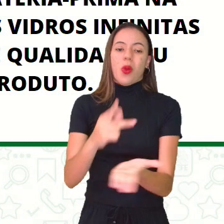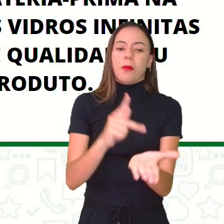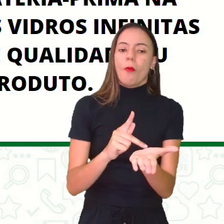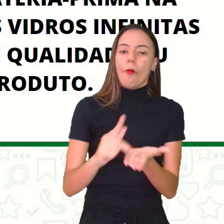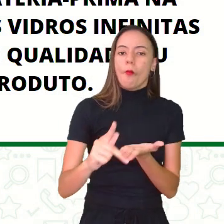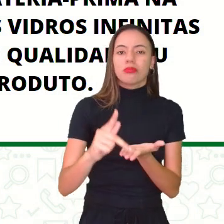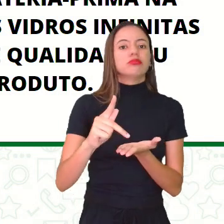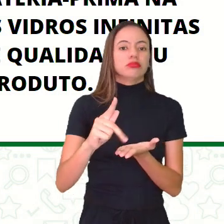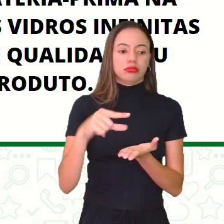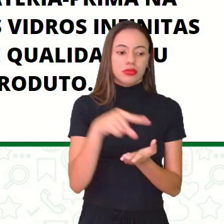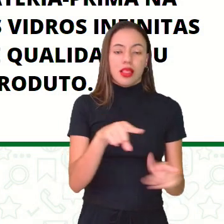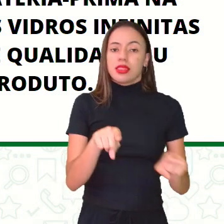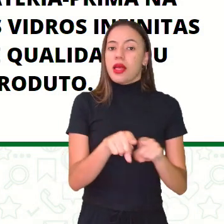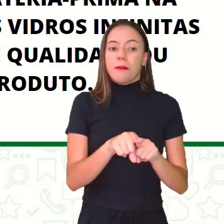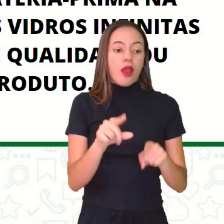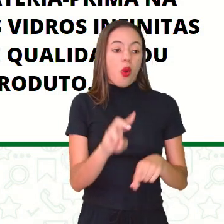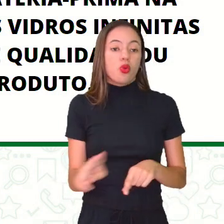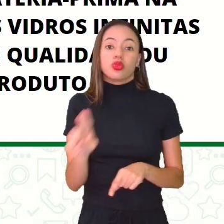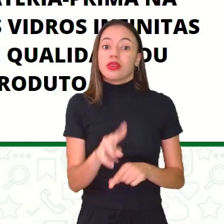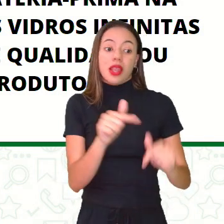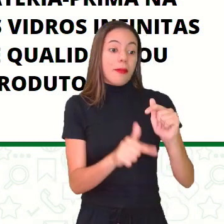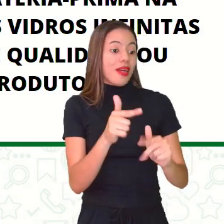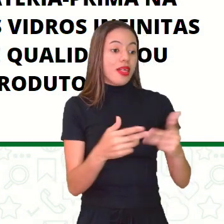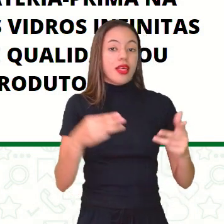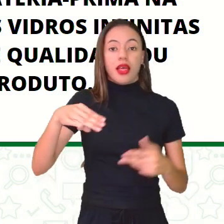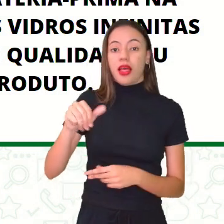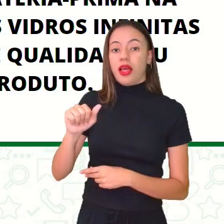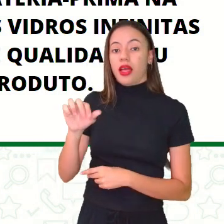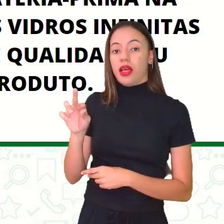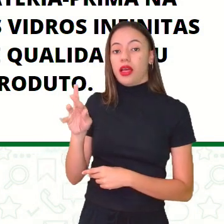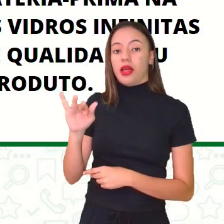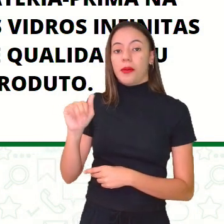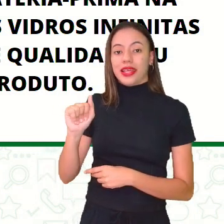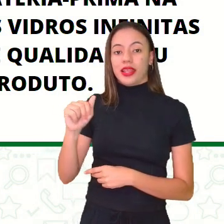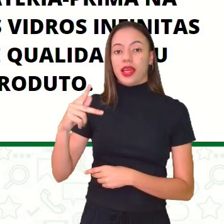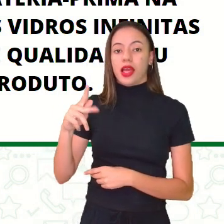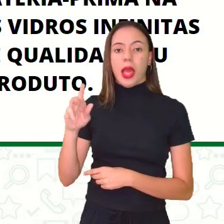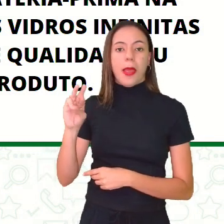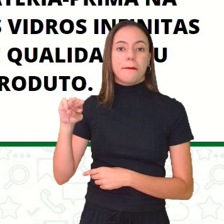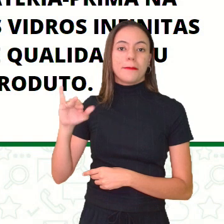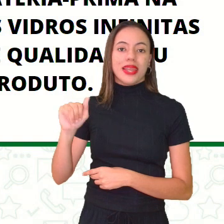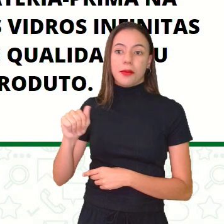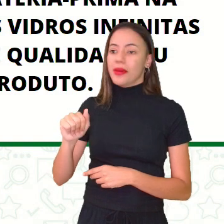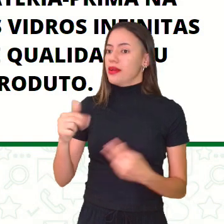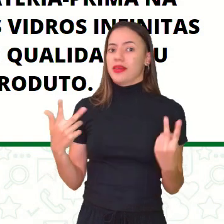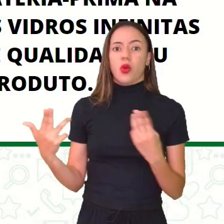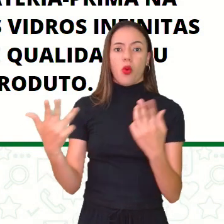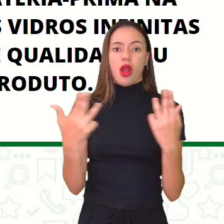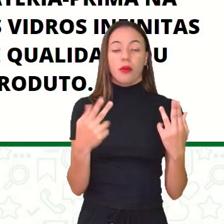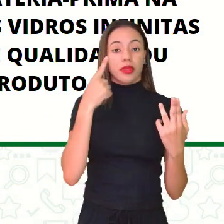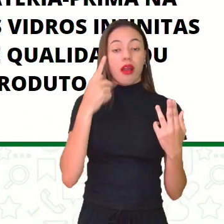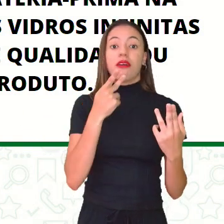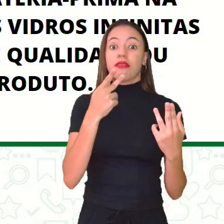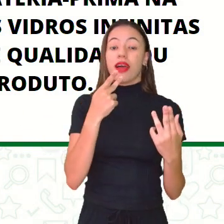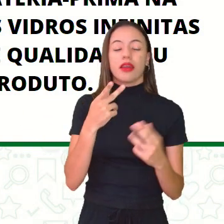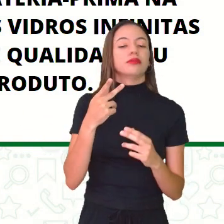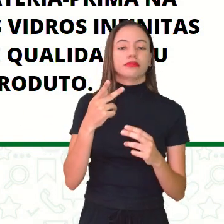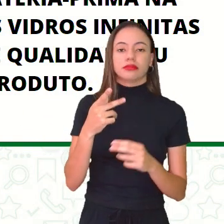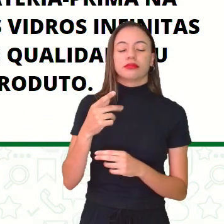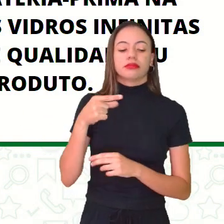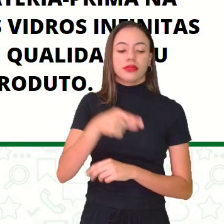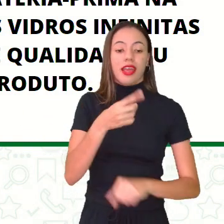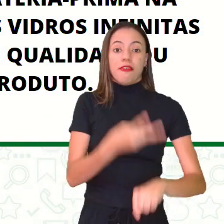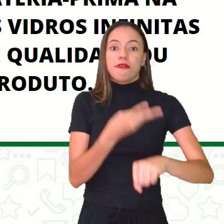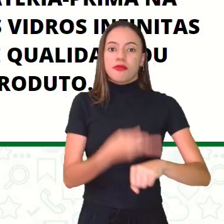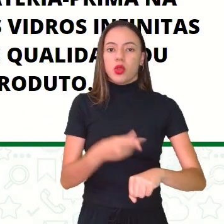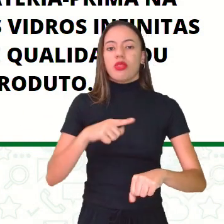mesmo tipo de matéria-prima. E isso é interessante. Veja que eu falei aqui que ele pode ser 100% reciclável.